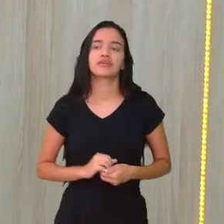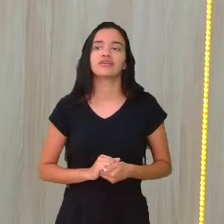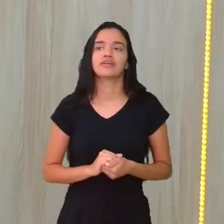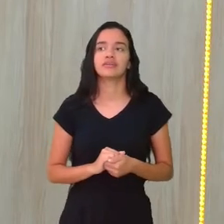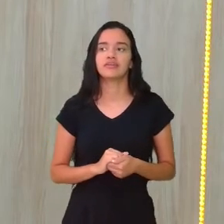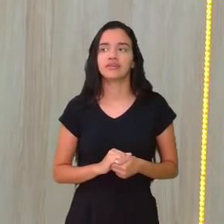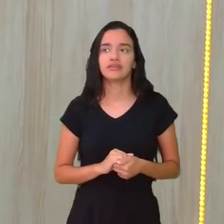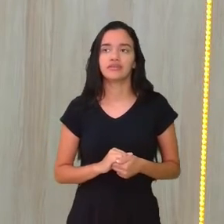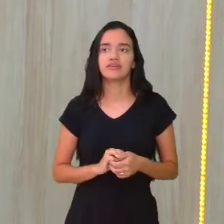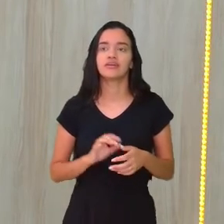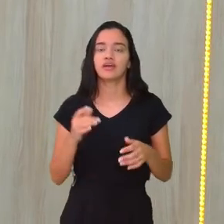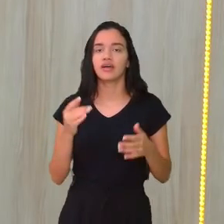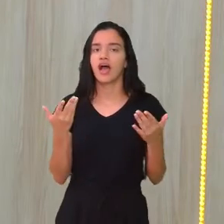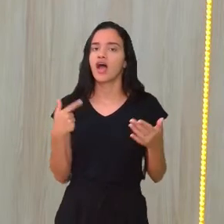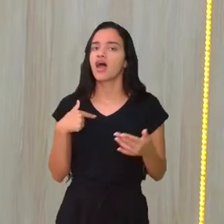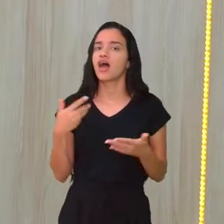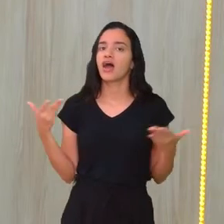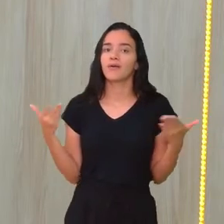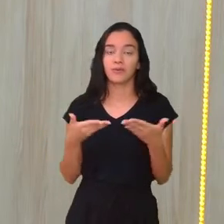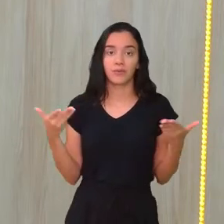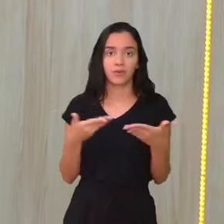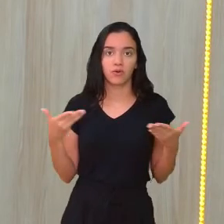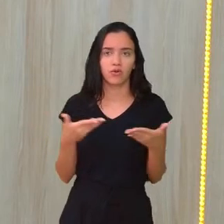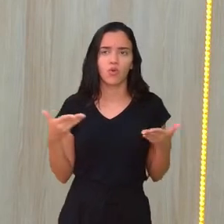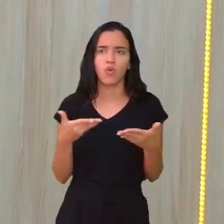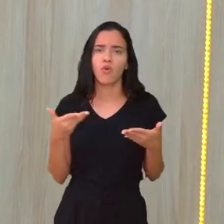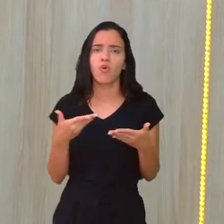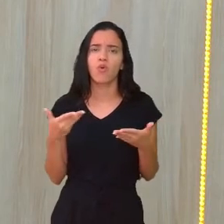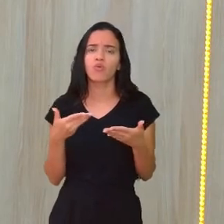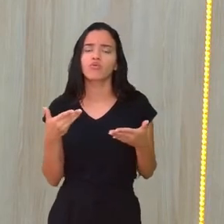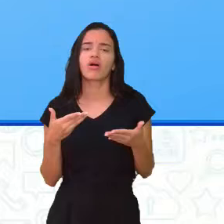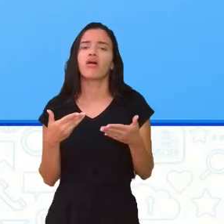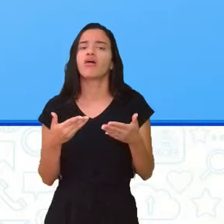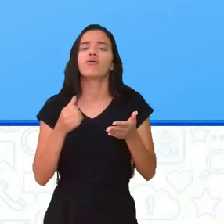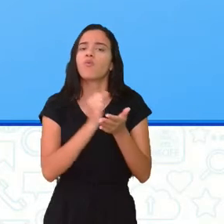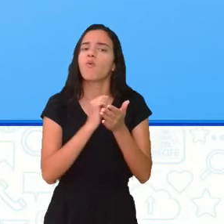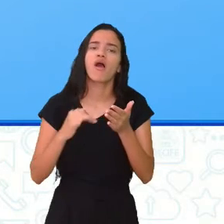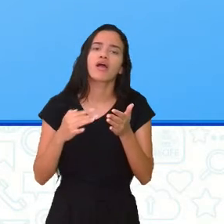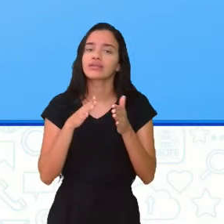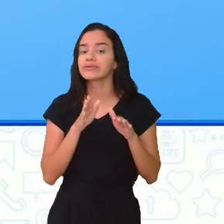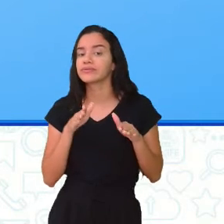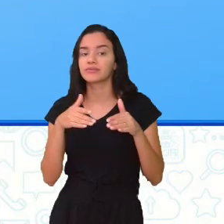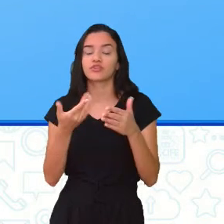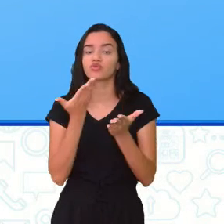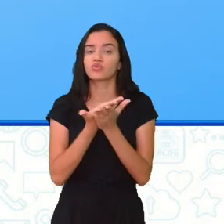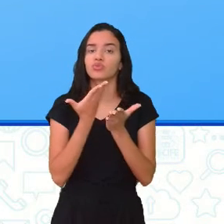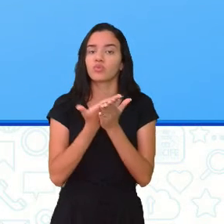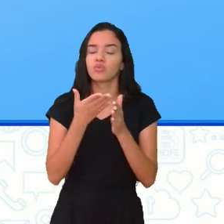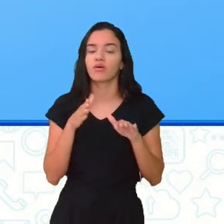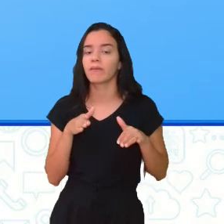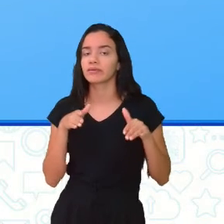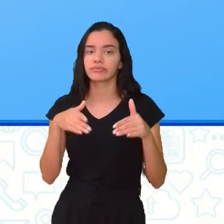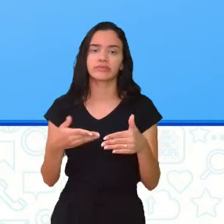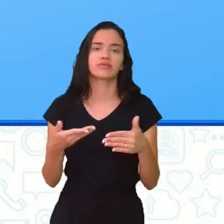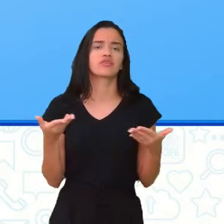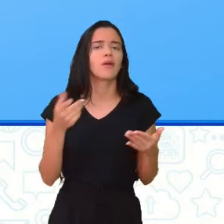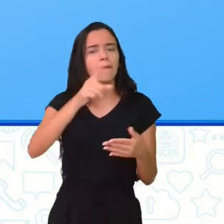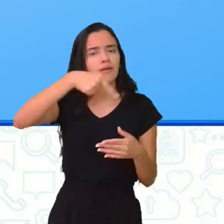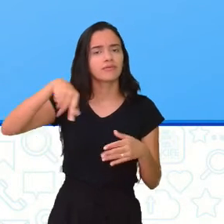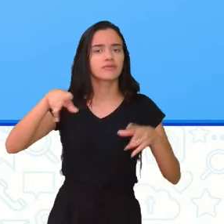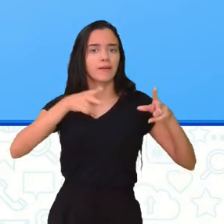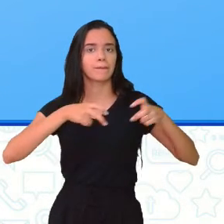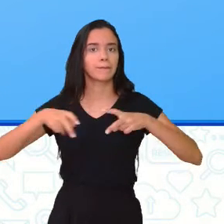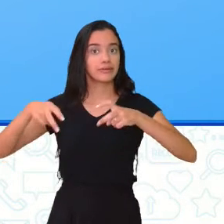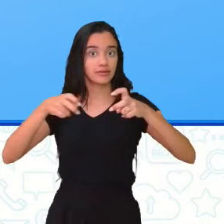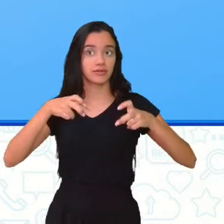ah, tá! Aqui a gente vai fazer um trabalho mais específico de distância para vocês perceberem.